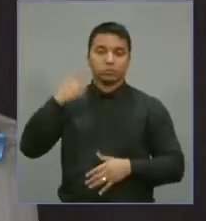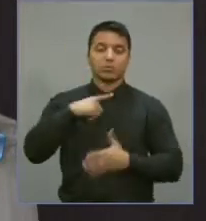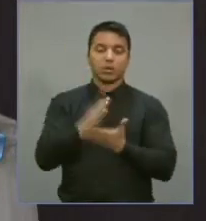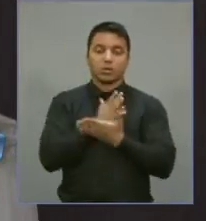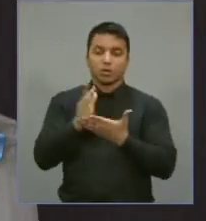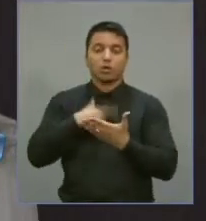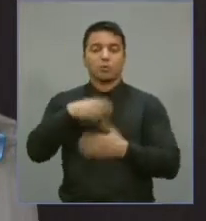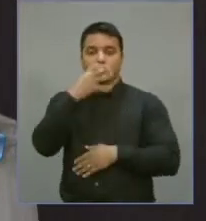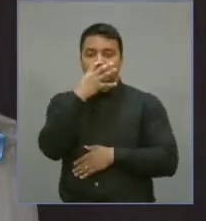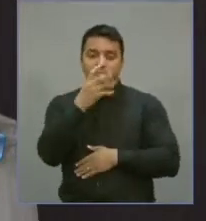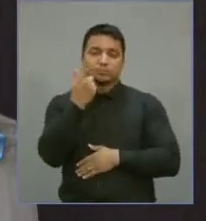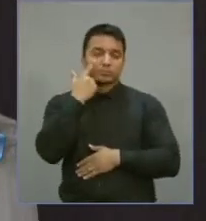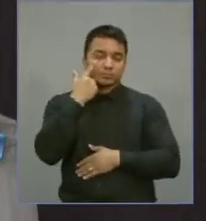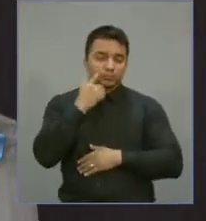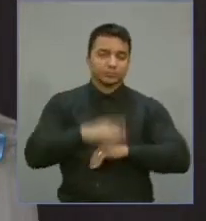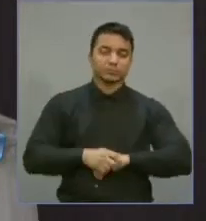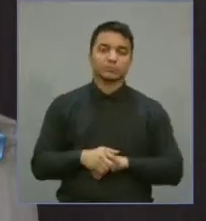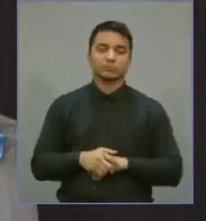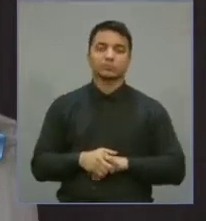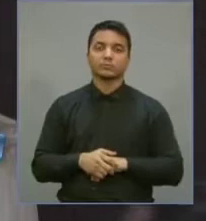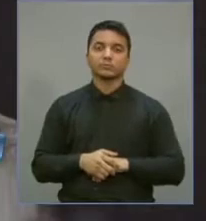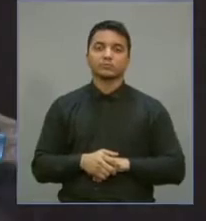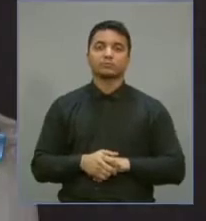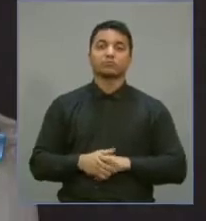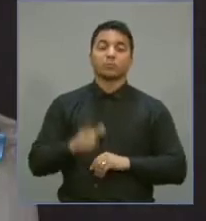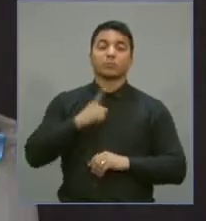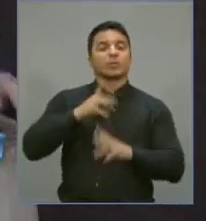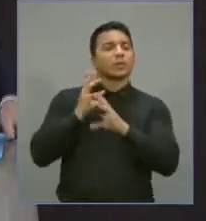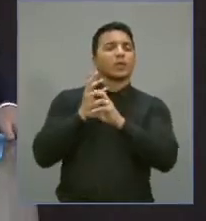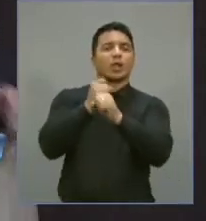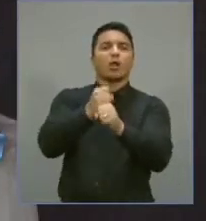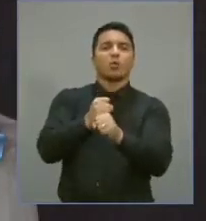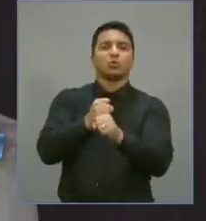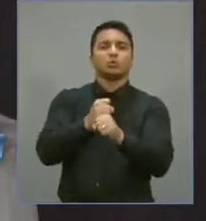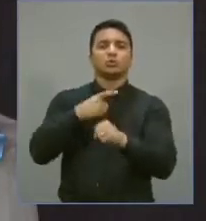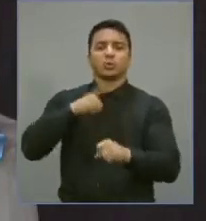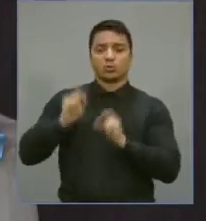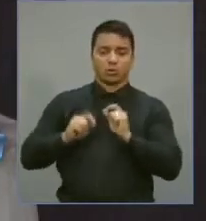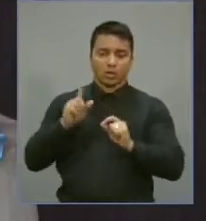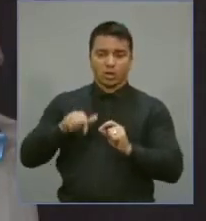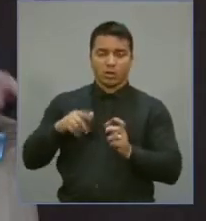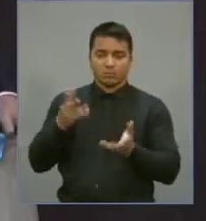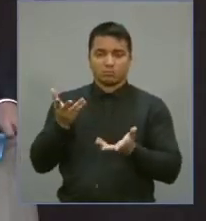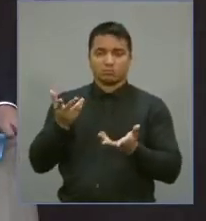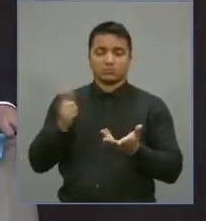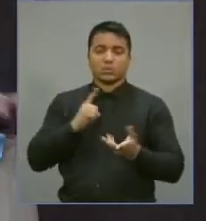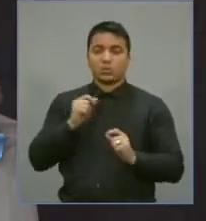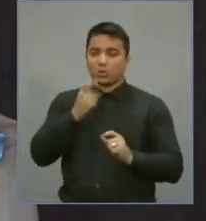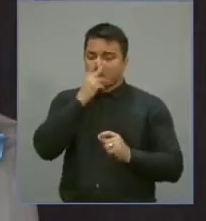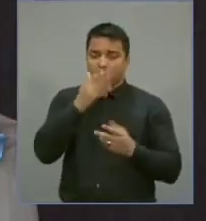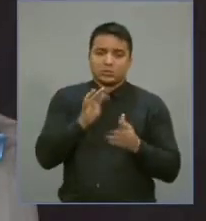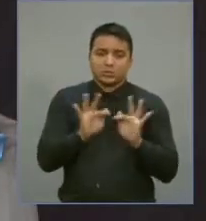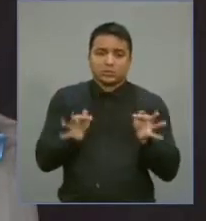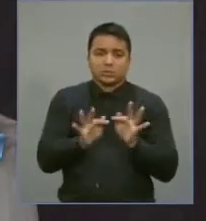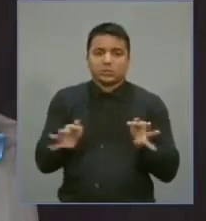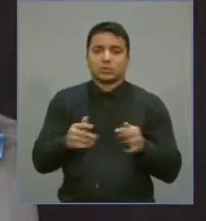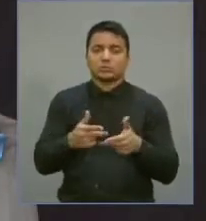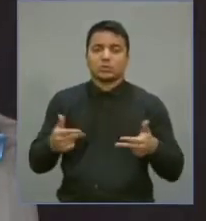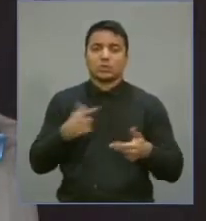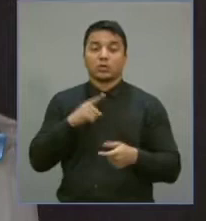prestigiam. Os cálculos absolutamente modestos,